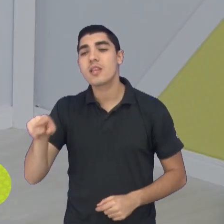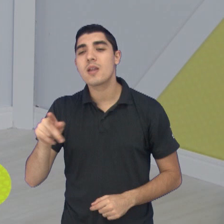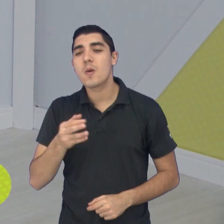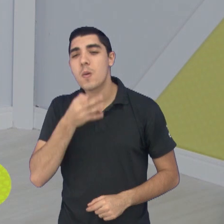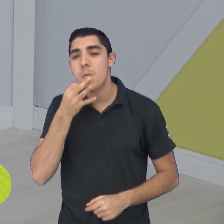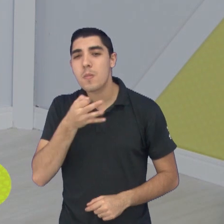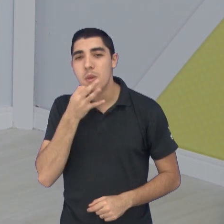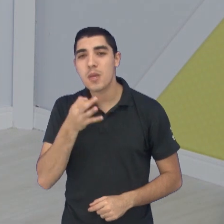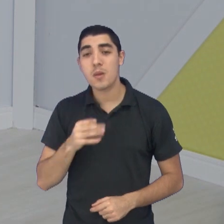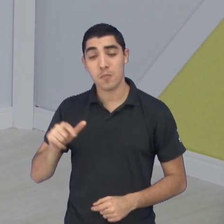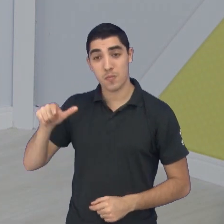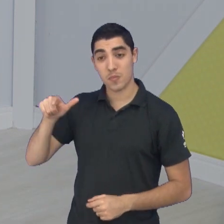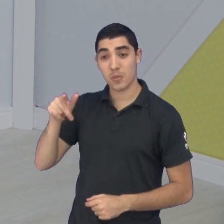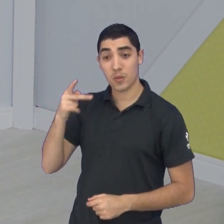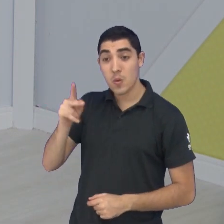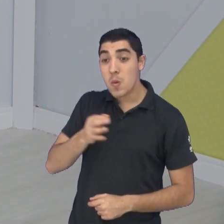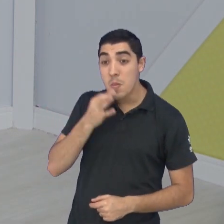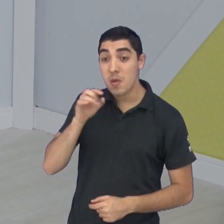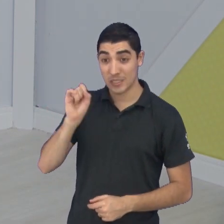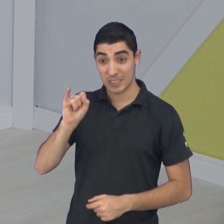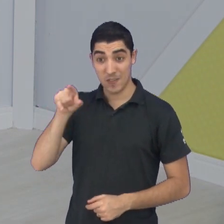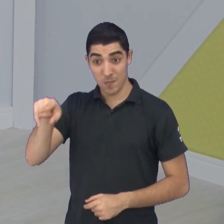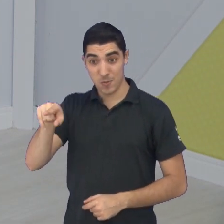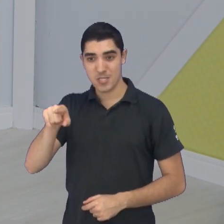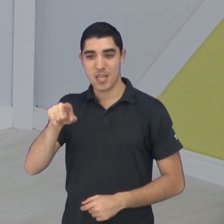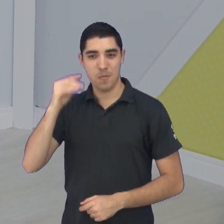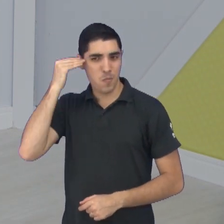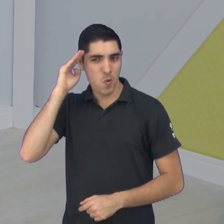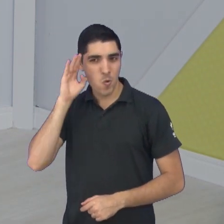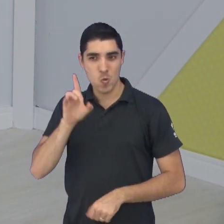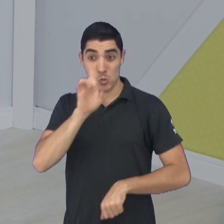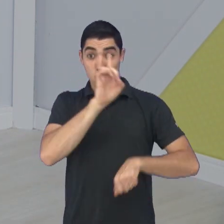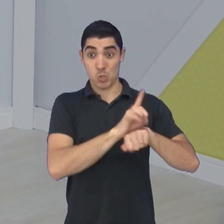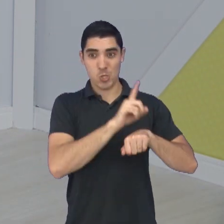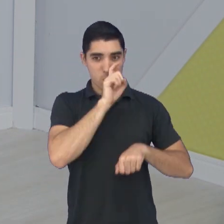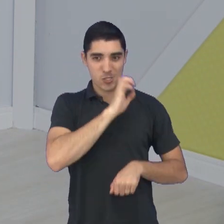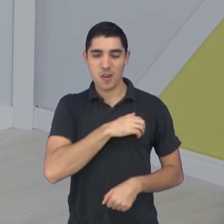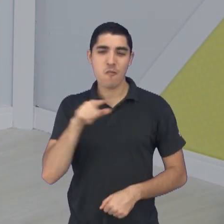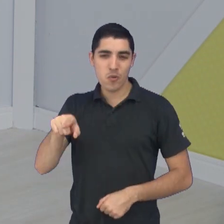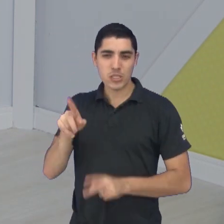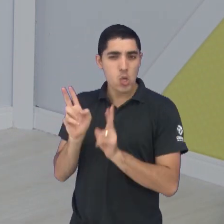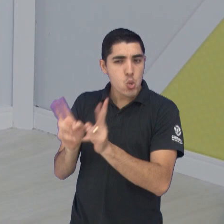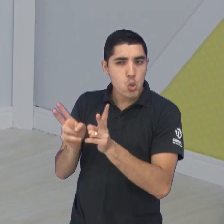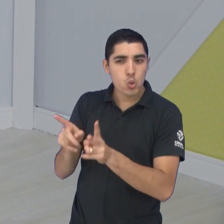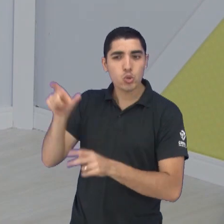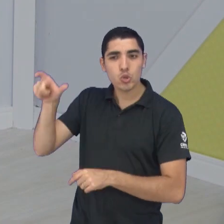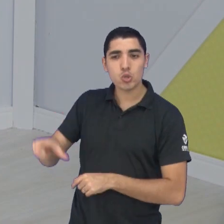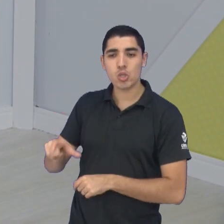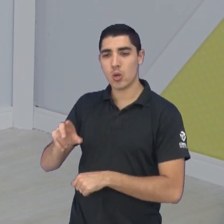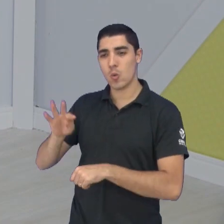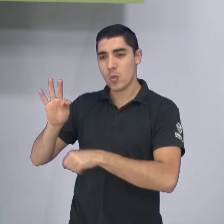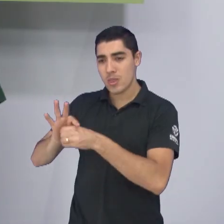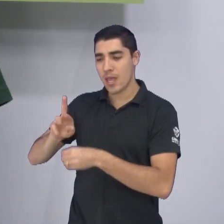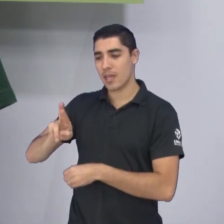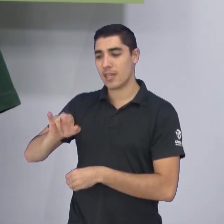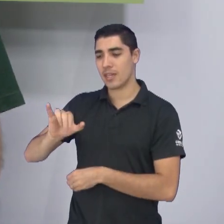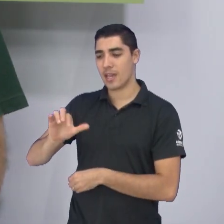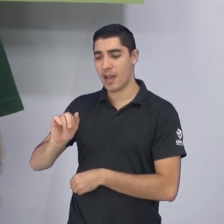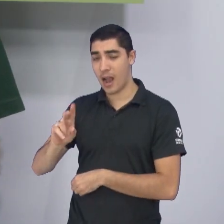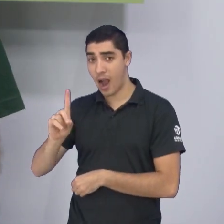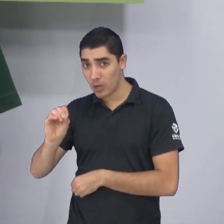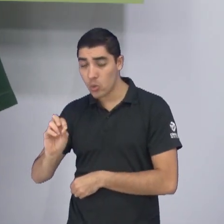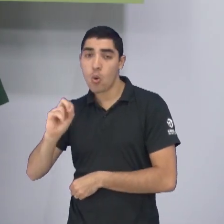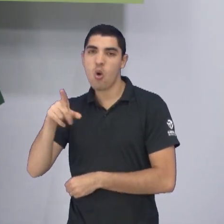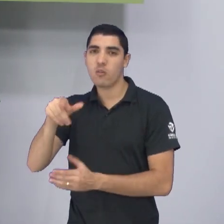Costa, você fosse o diretor de São José, Ricardo Costa permaneceria, teria uma segunda chance ou não? Manteria pelo